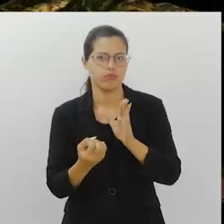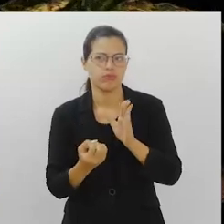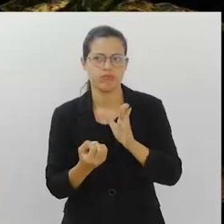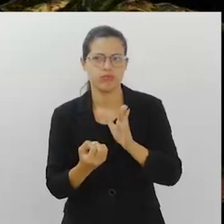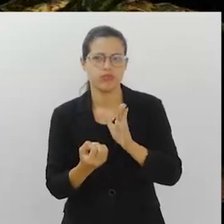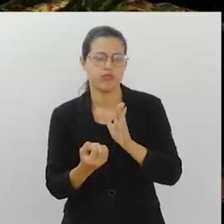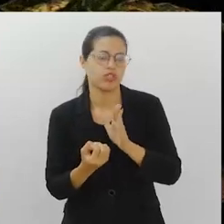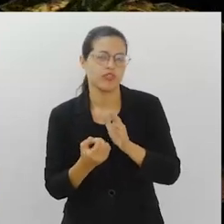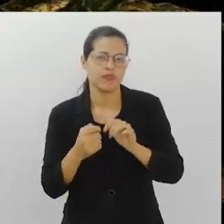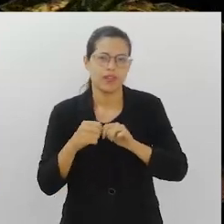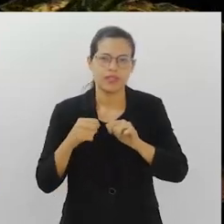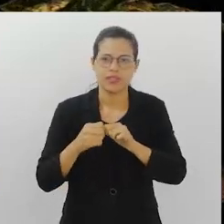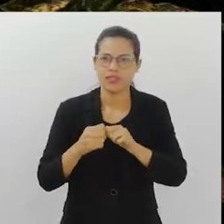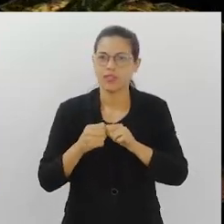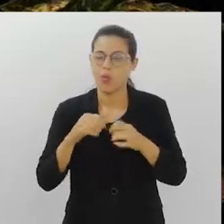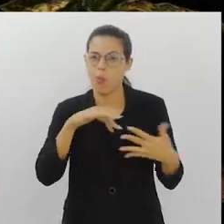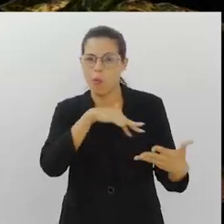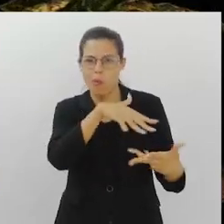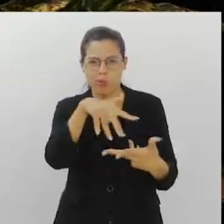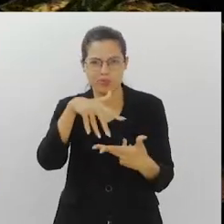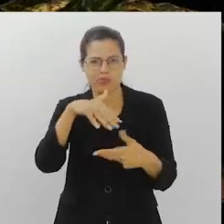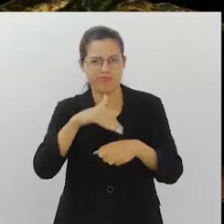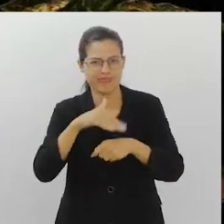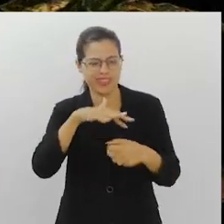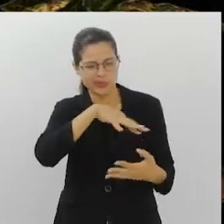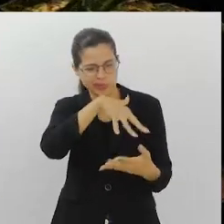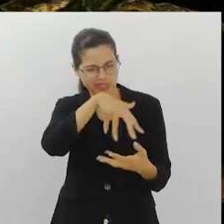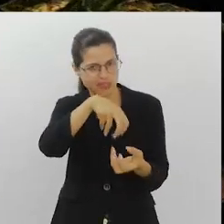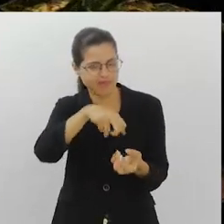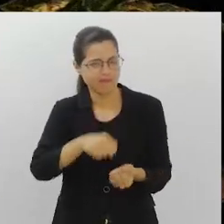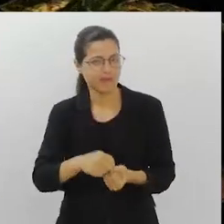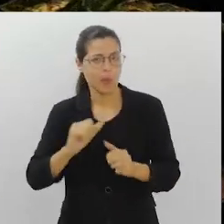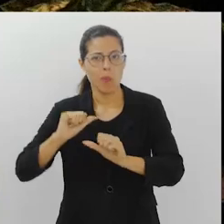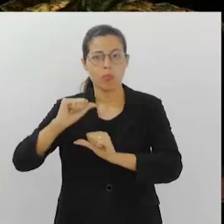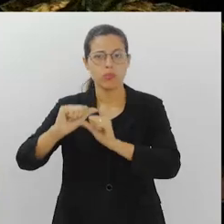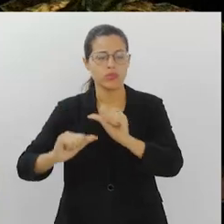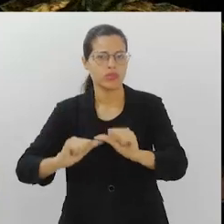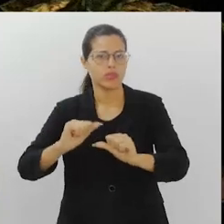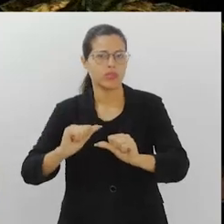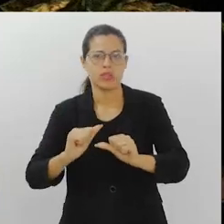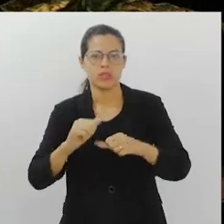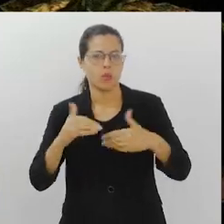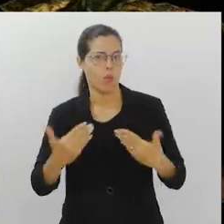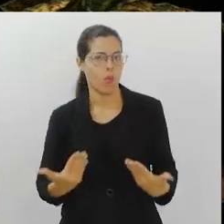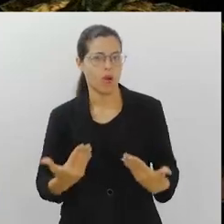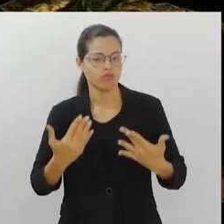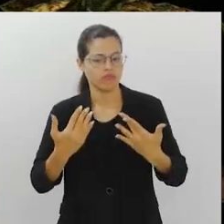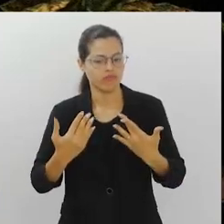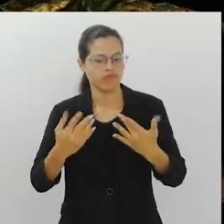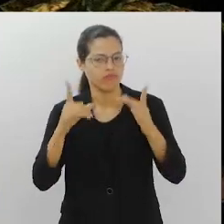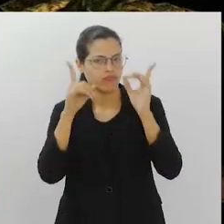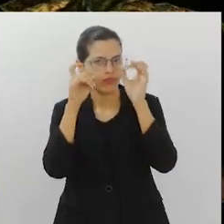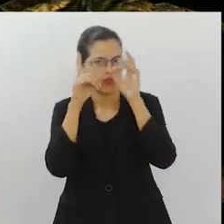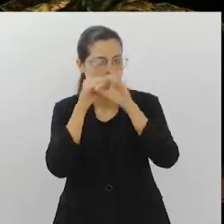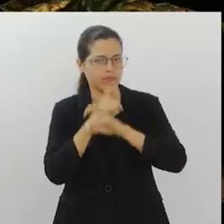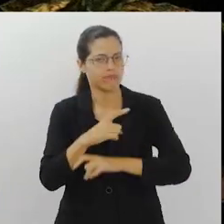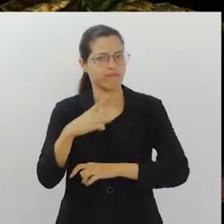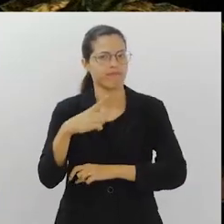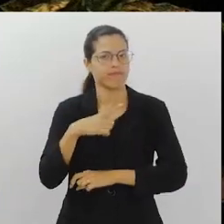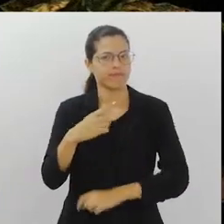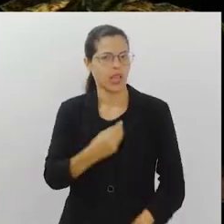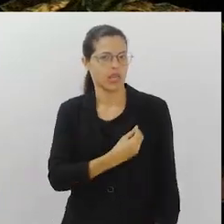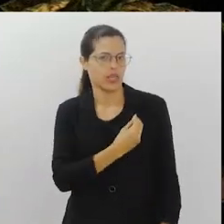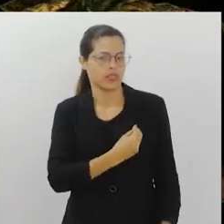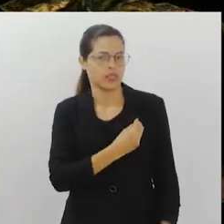um planeta mais sustentável, sustentável, que mudanças precisam ser feitas, quais são as dificuldades que elas vão